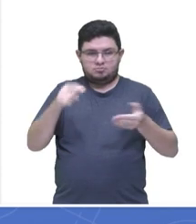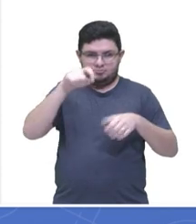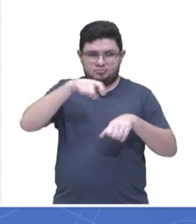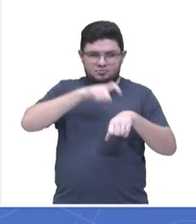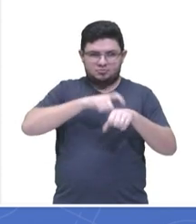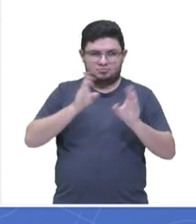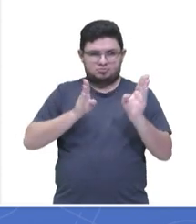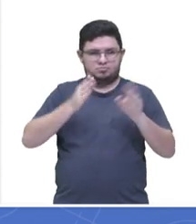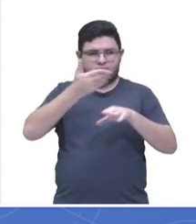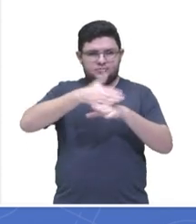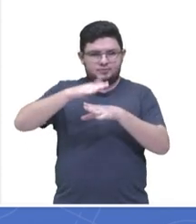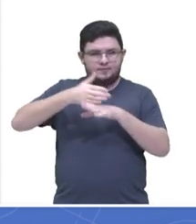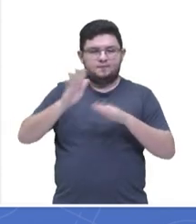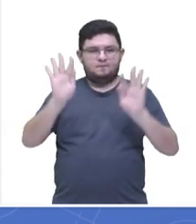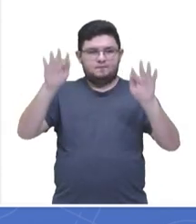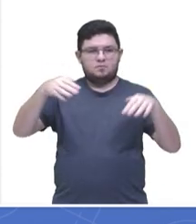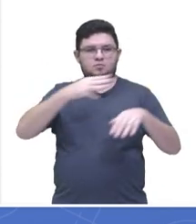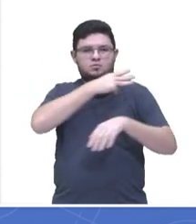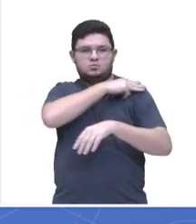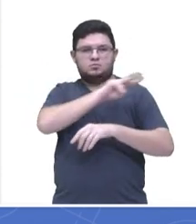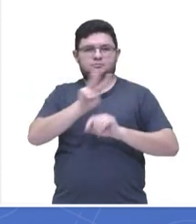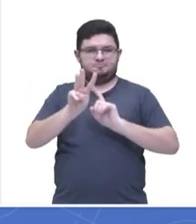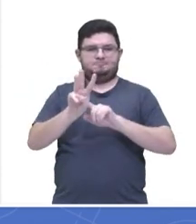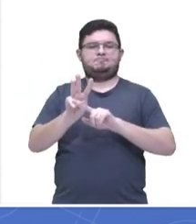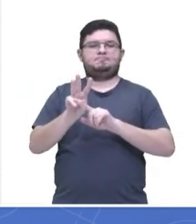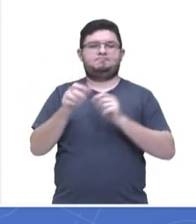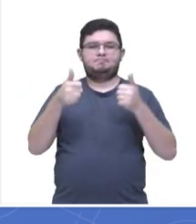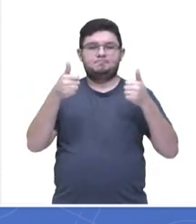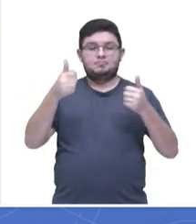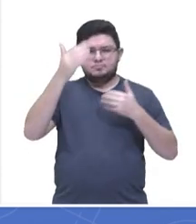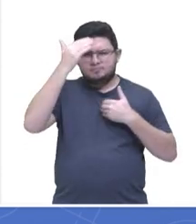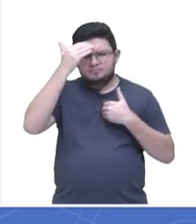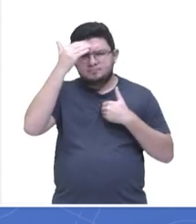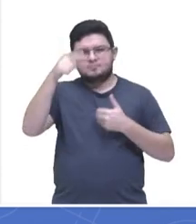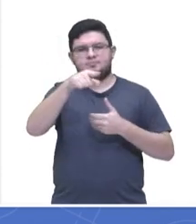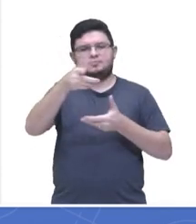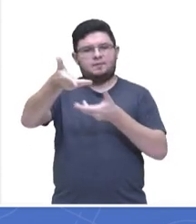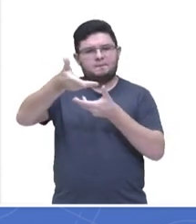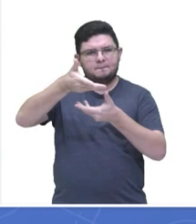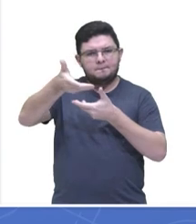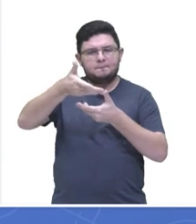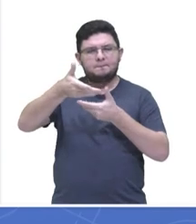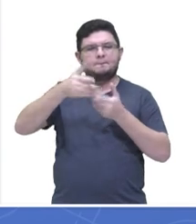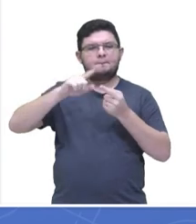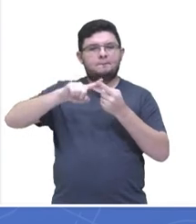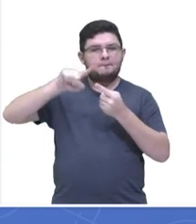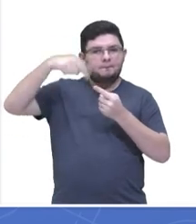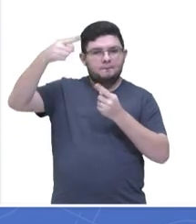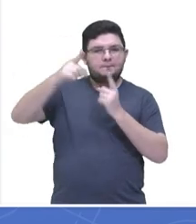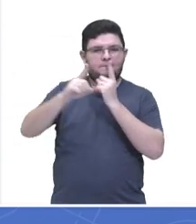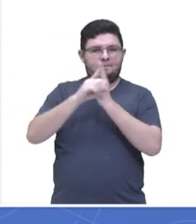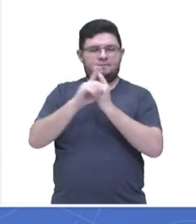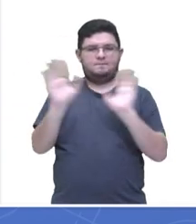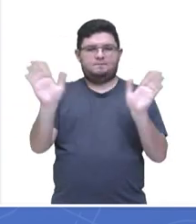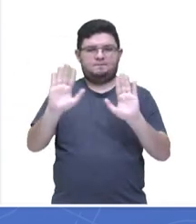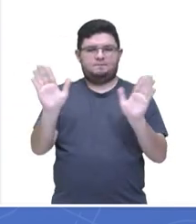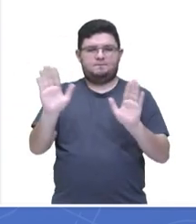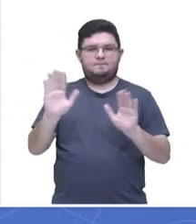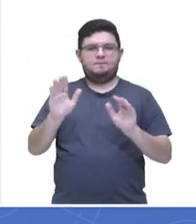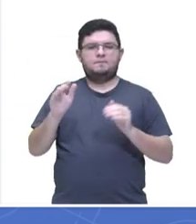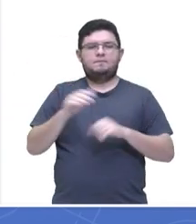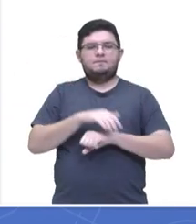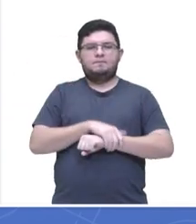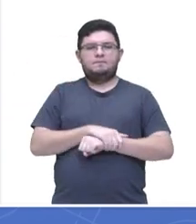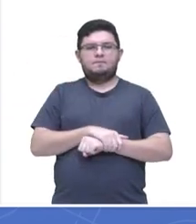exercitando da terceira série do ensino médio. Muito obrigado pela participação de todos e a gente se encontra em breve. Valeu,